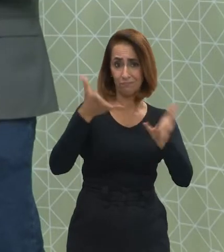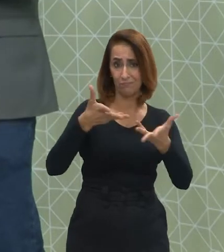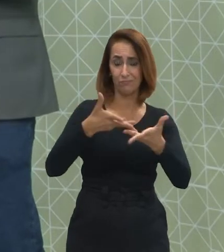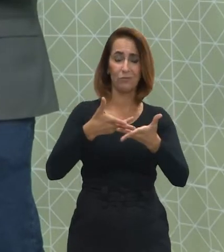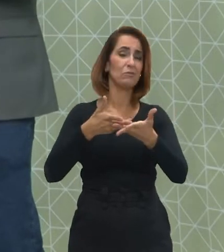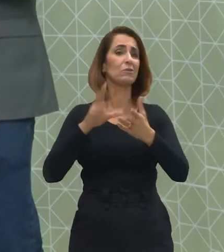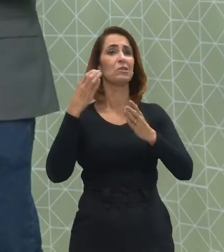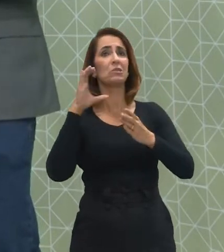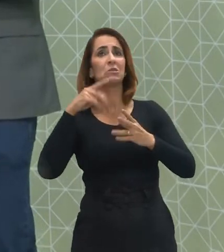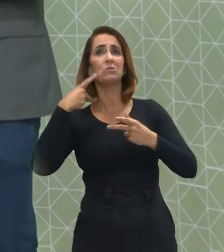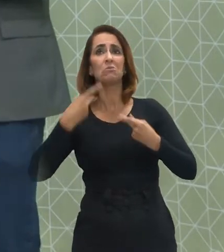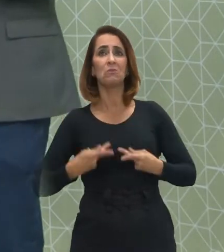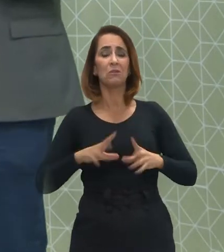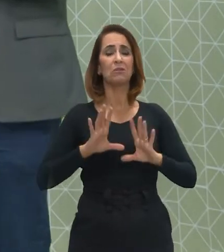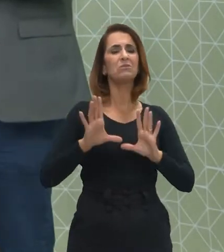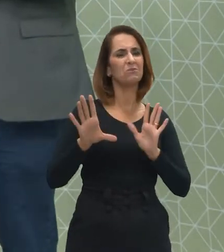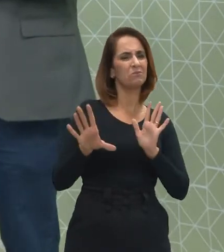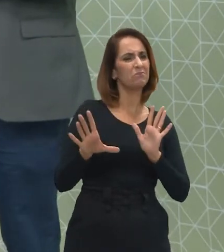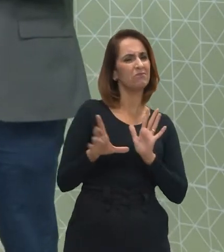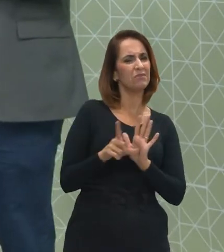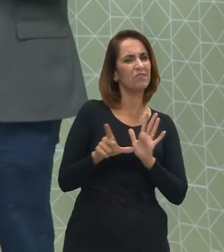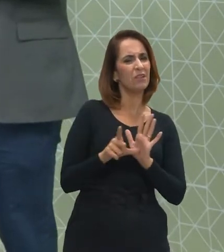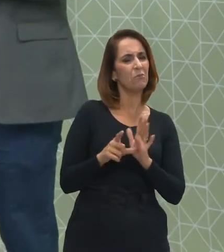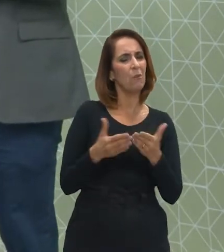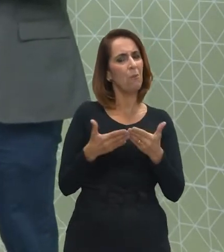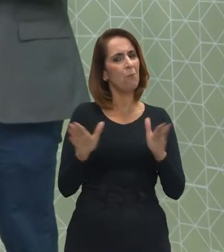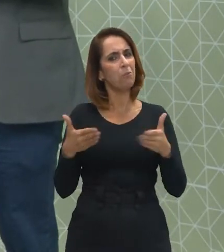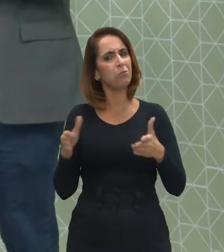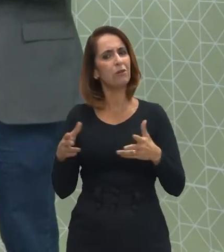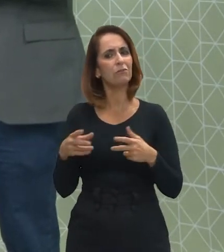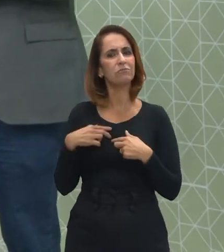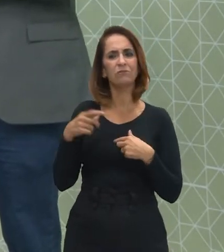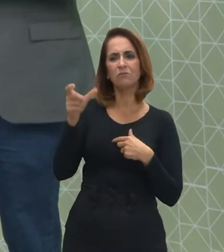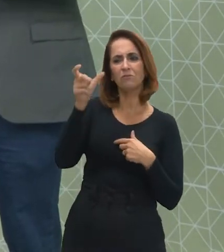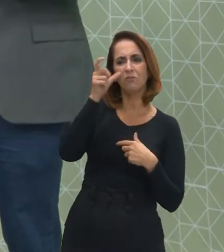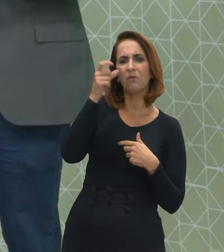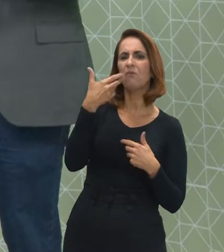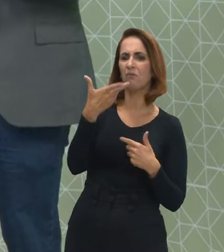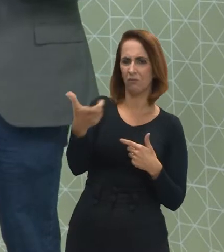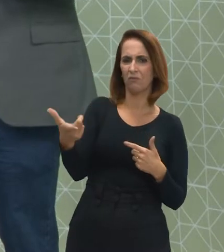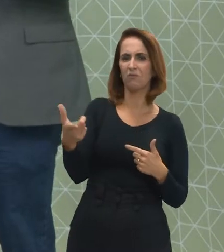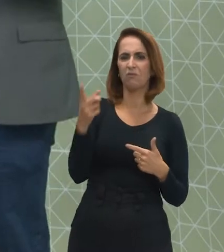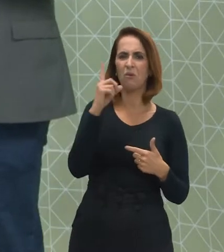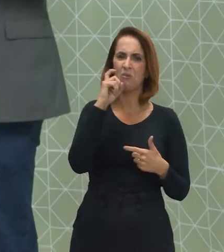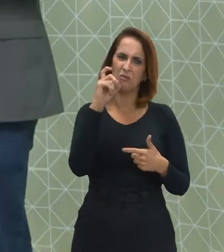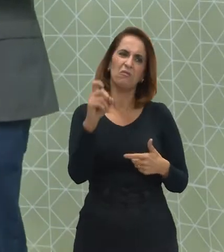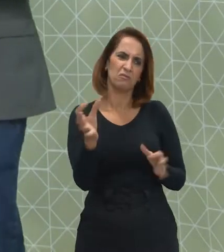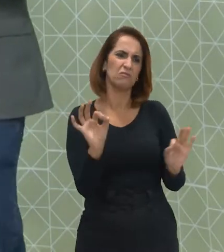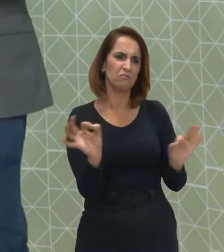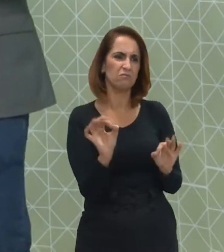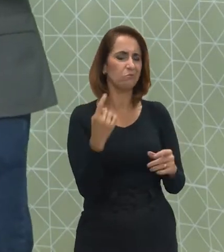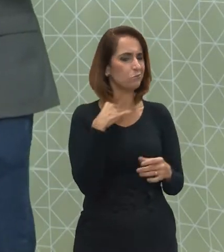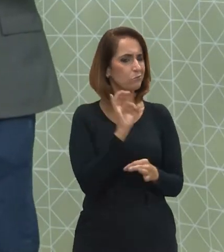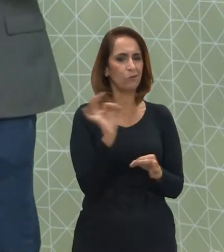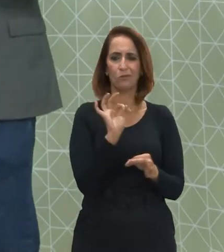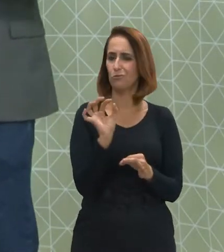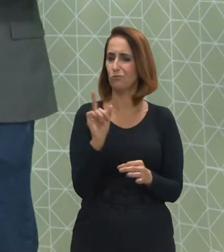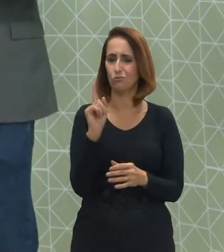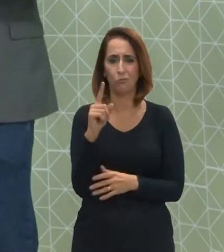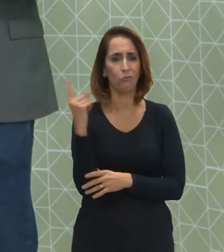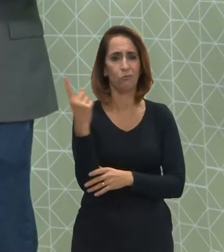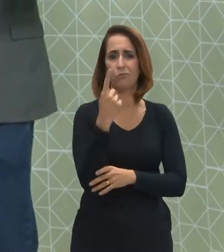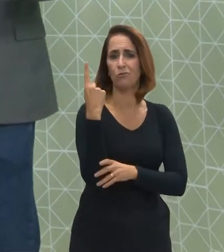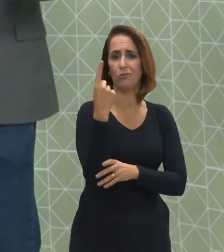das ciências humanas, elas têm uma abordagem interessante, que não se trata apenas de uma